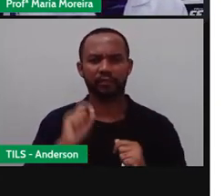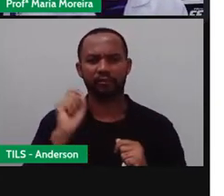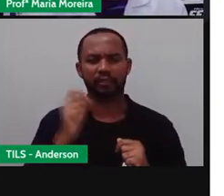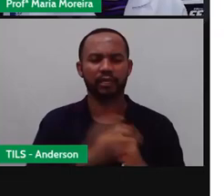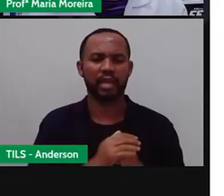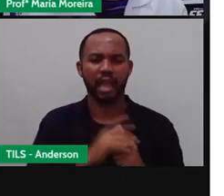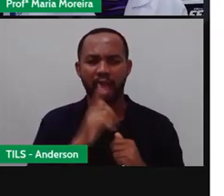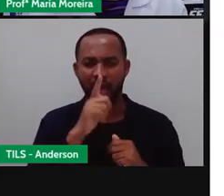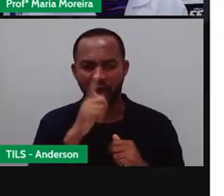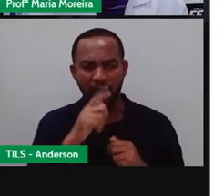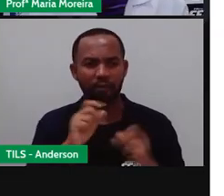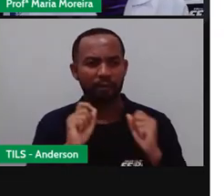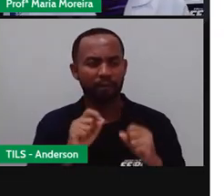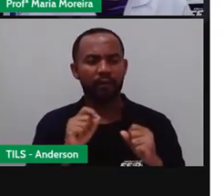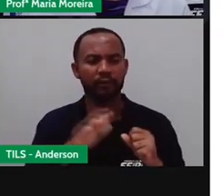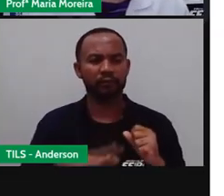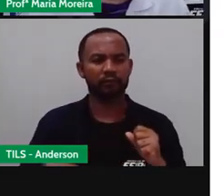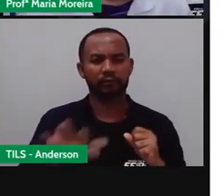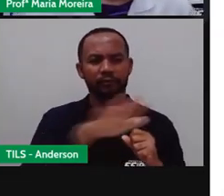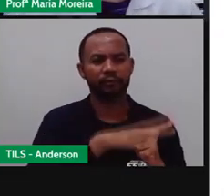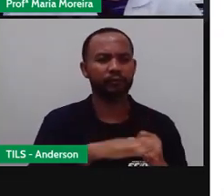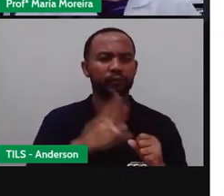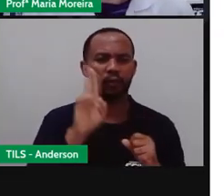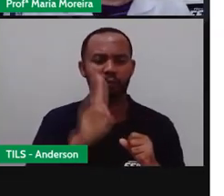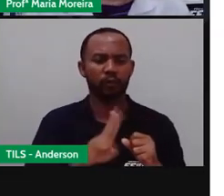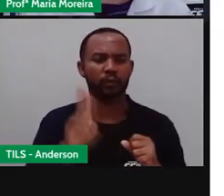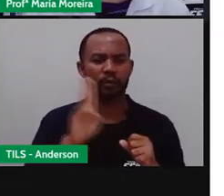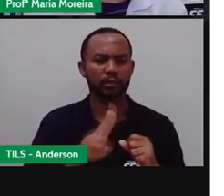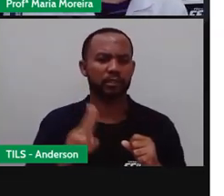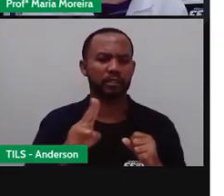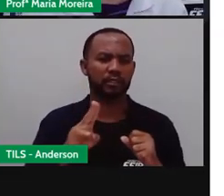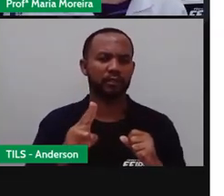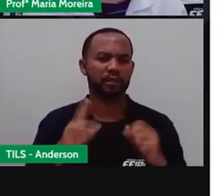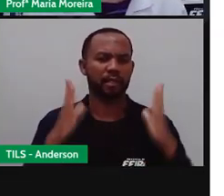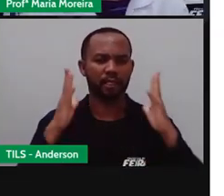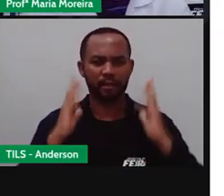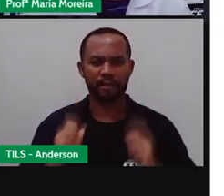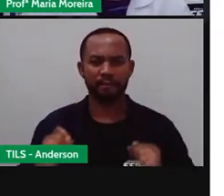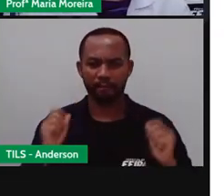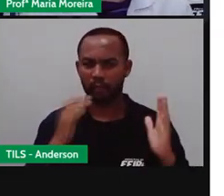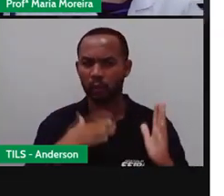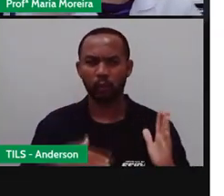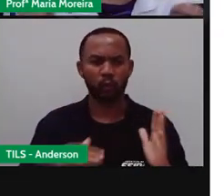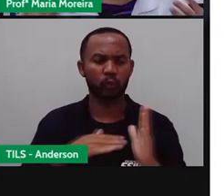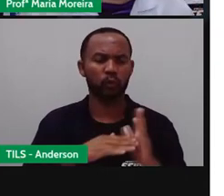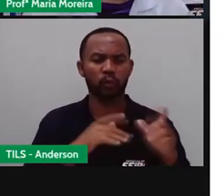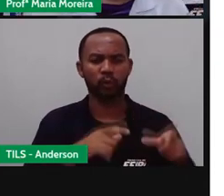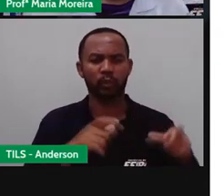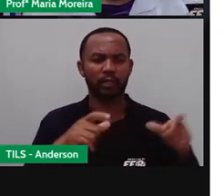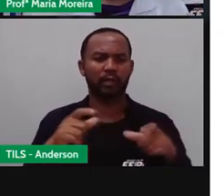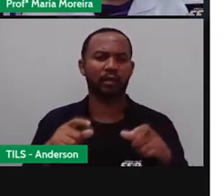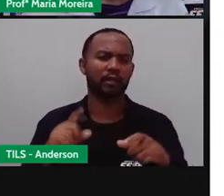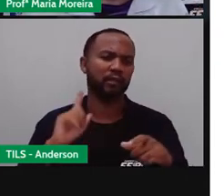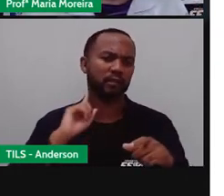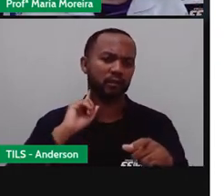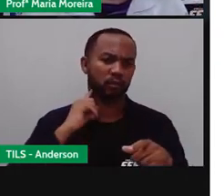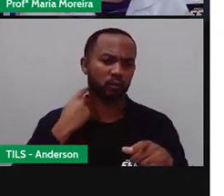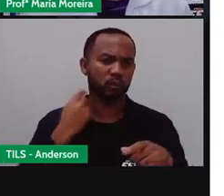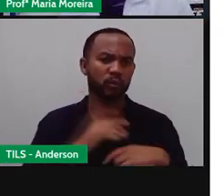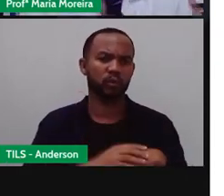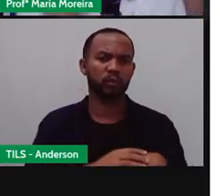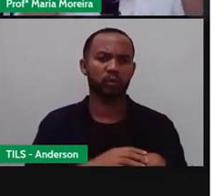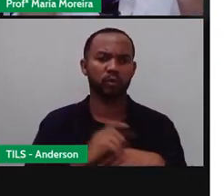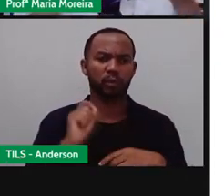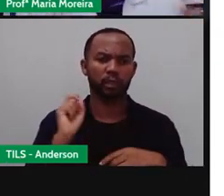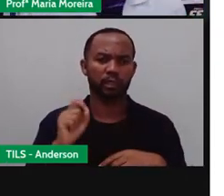Água e sabão Usem água e sabão Limpe o ambiente de vocês Porque locais sujos Isso